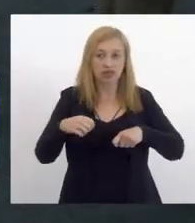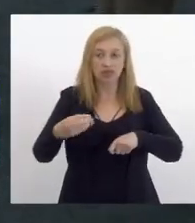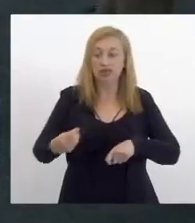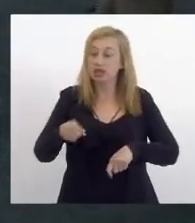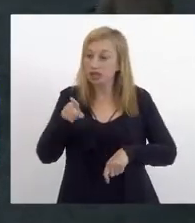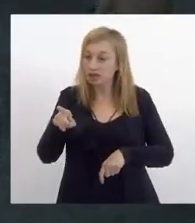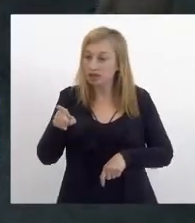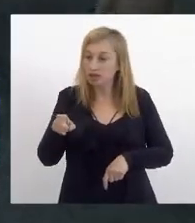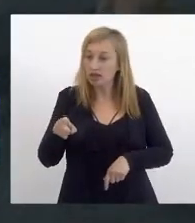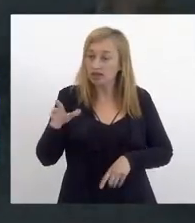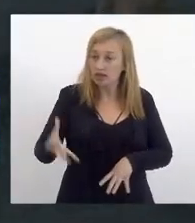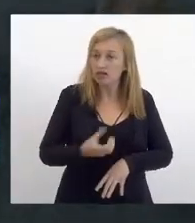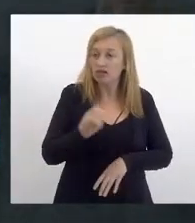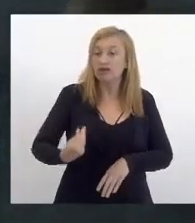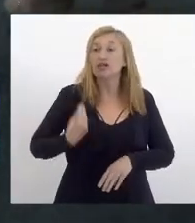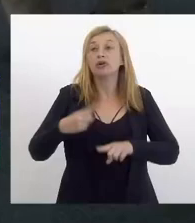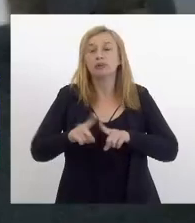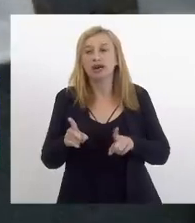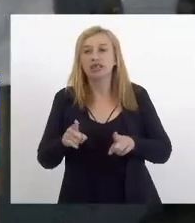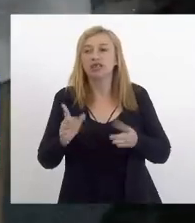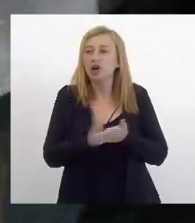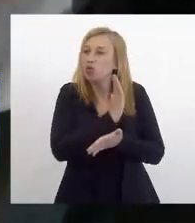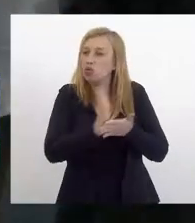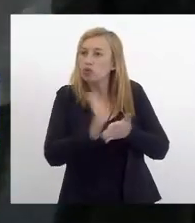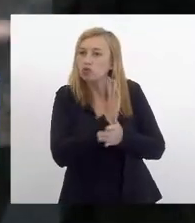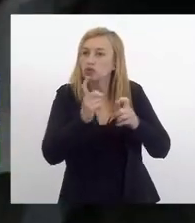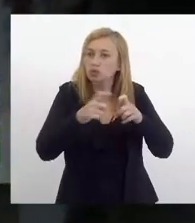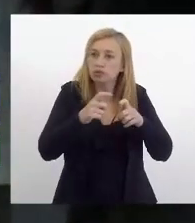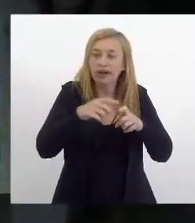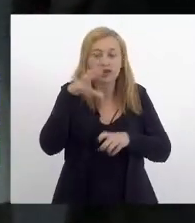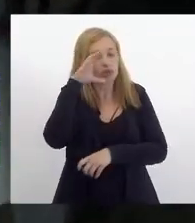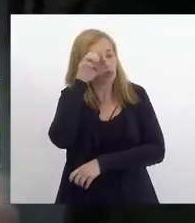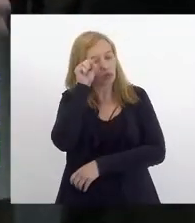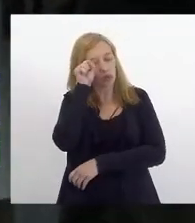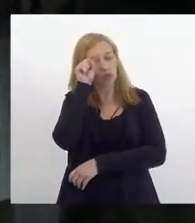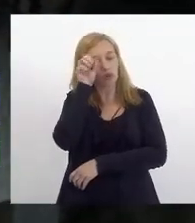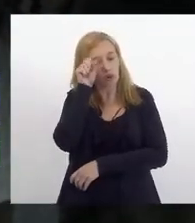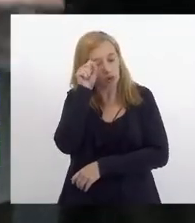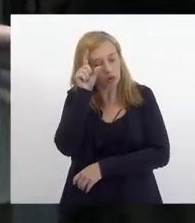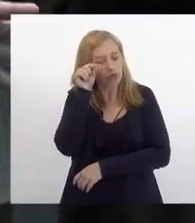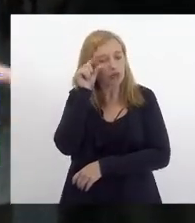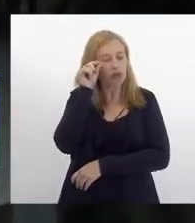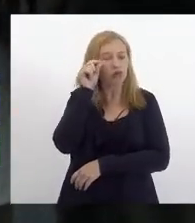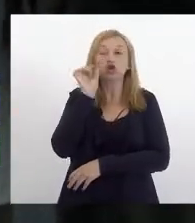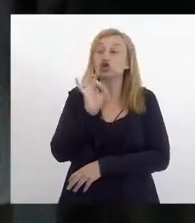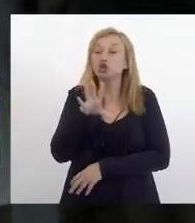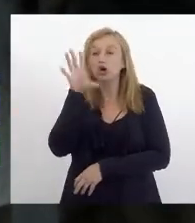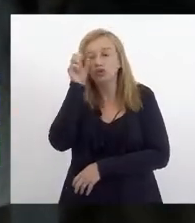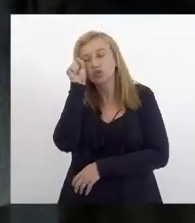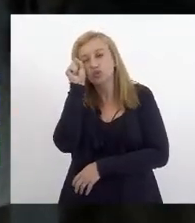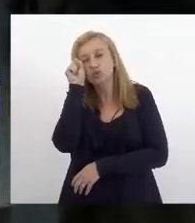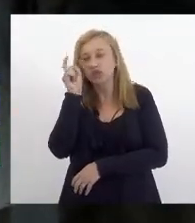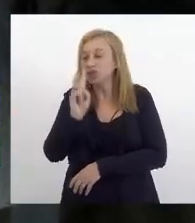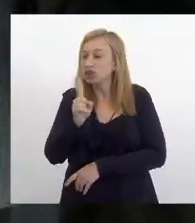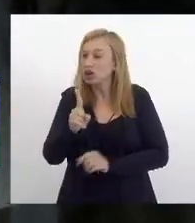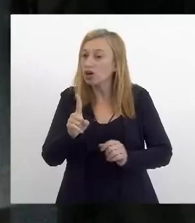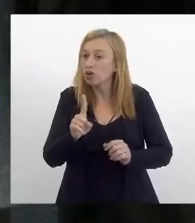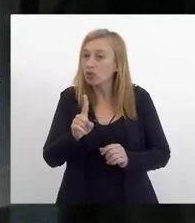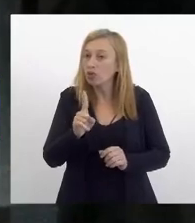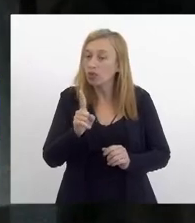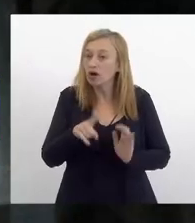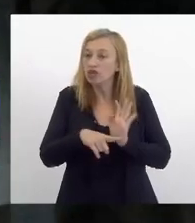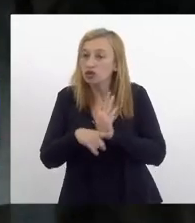salvar vidas mas temos diversos médicos dorminhocos que só querem dormir no plantão por não